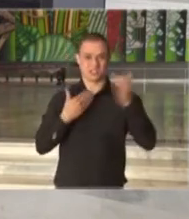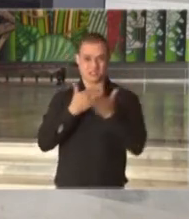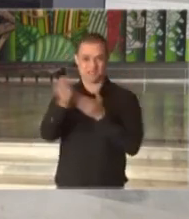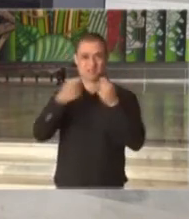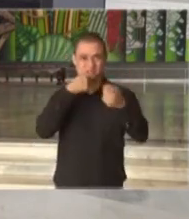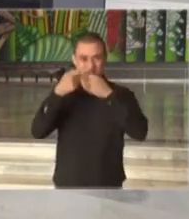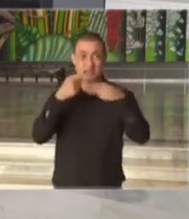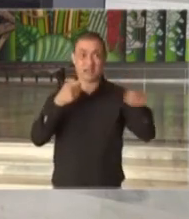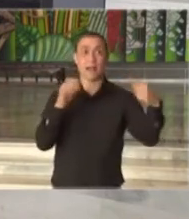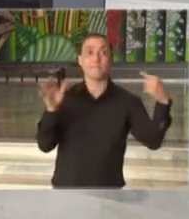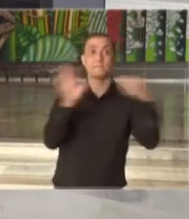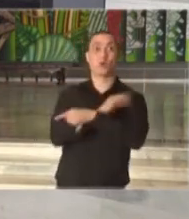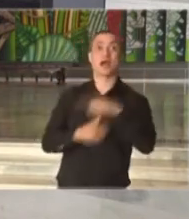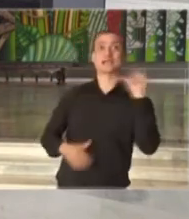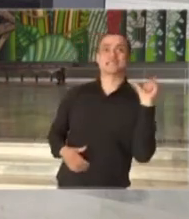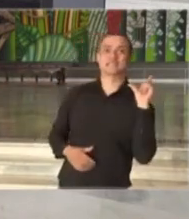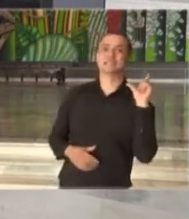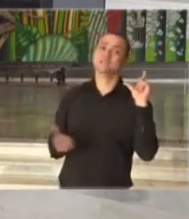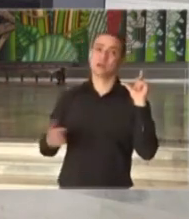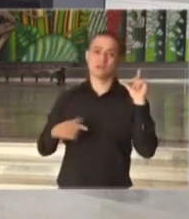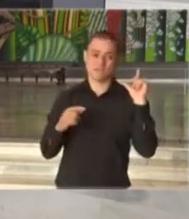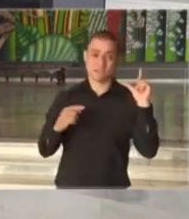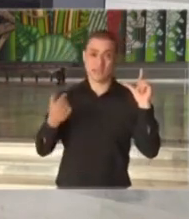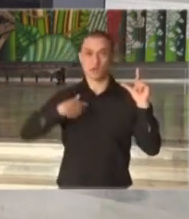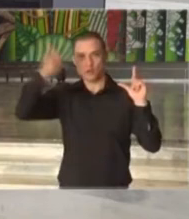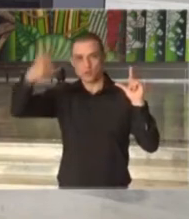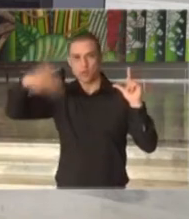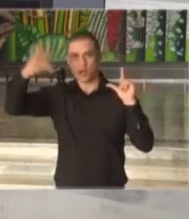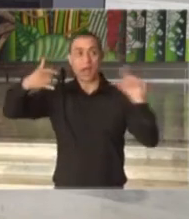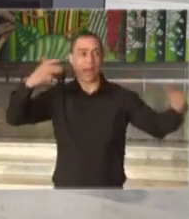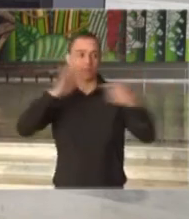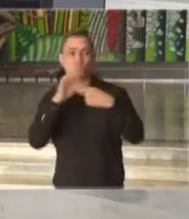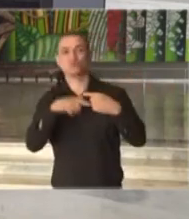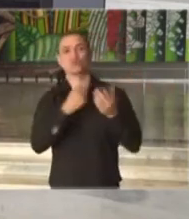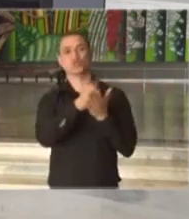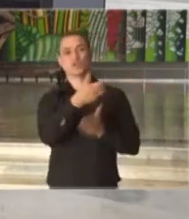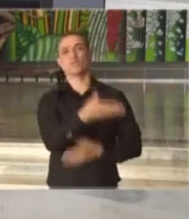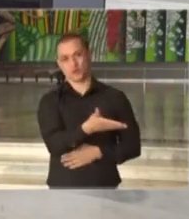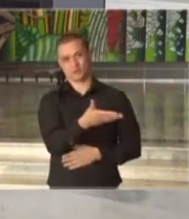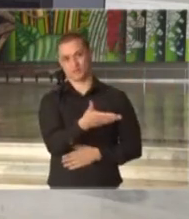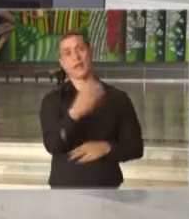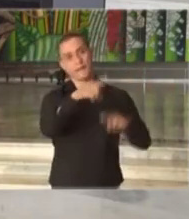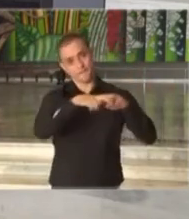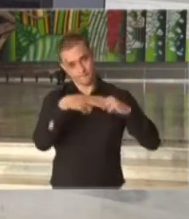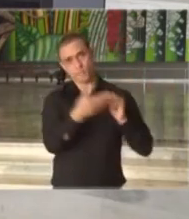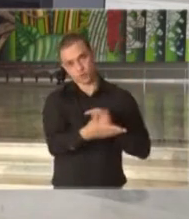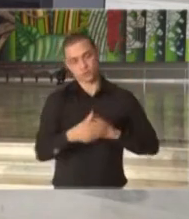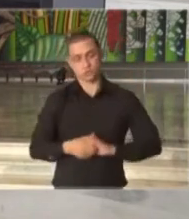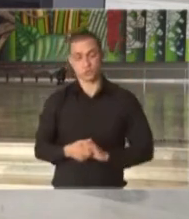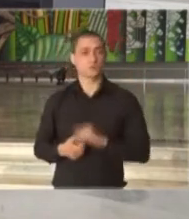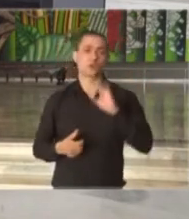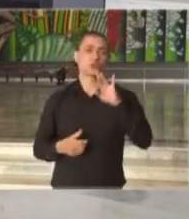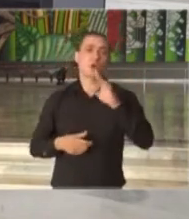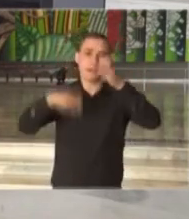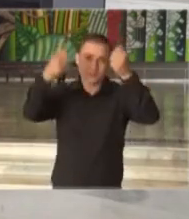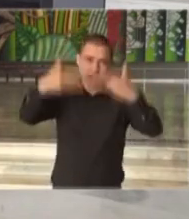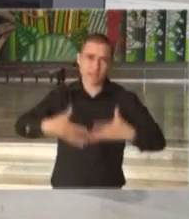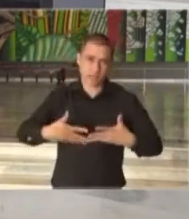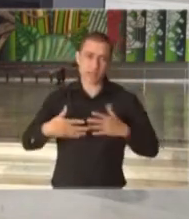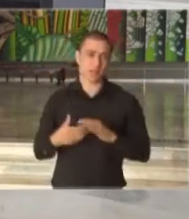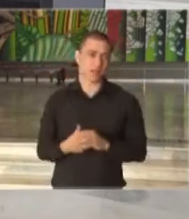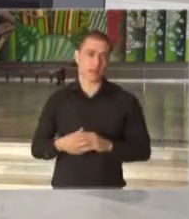da coletiva de imprensa. Então, muitas vezes a informação demandada, ela já foi apresentada aqui, apenas para justificar